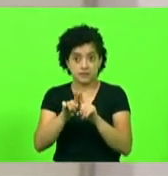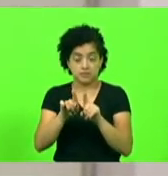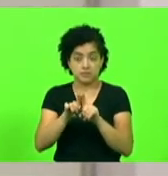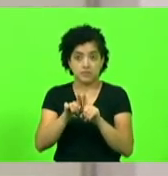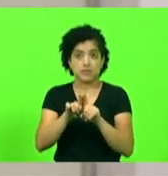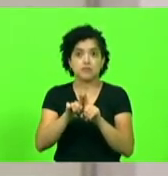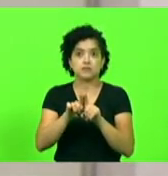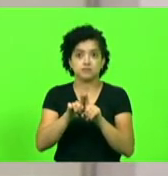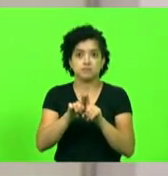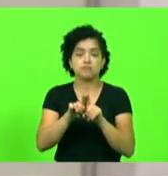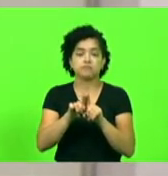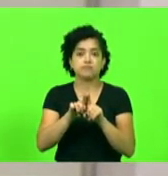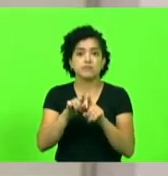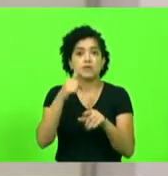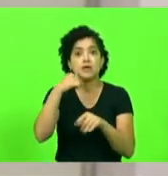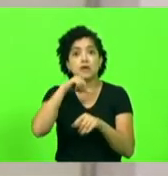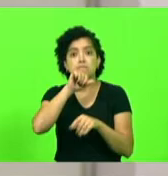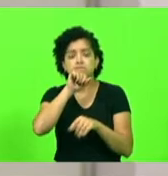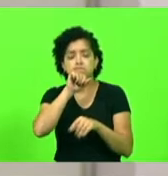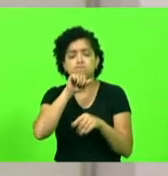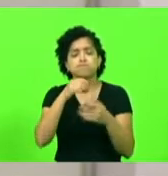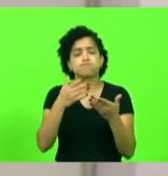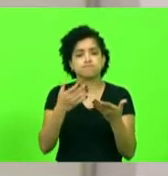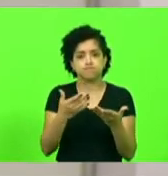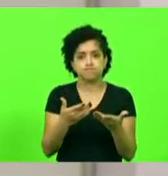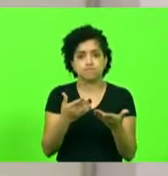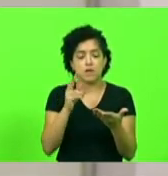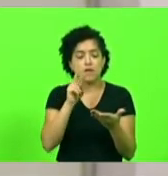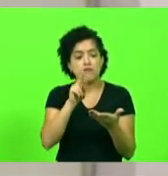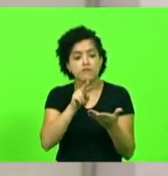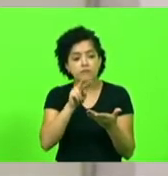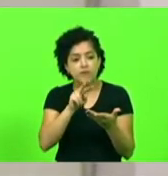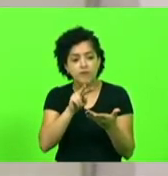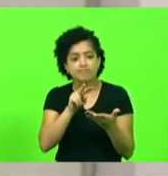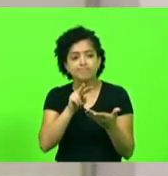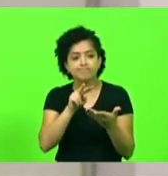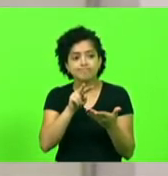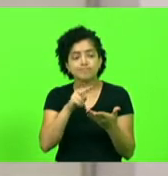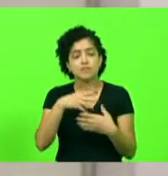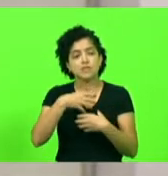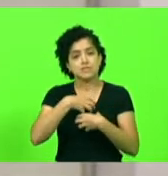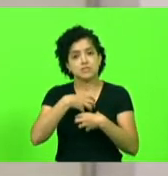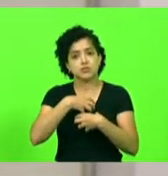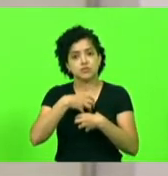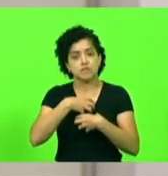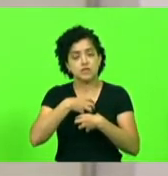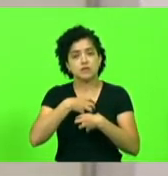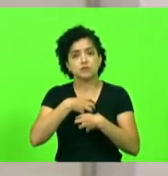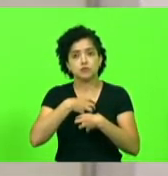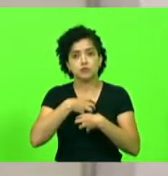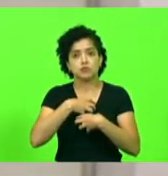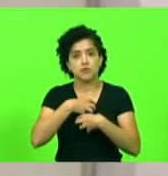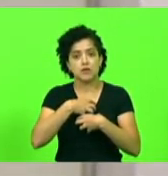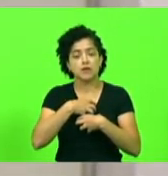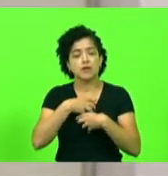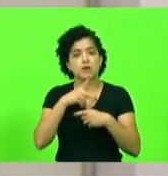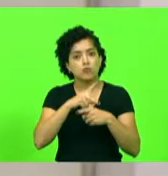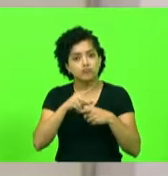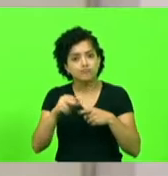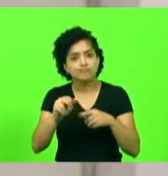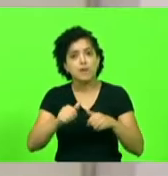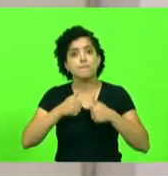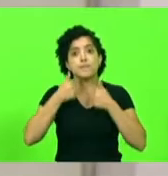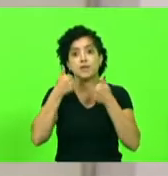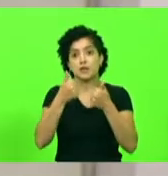e eu fico muito feliz em ver o sentimento, a emoção, a conquista pessoal, a melhora,